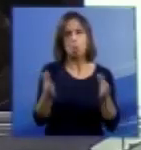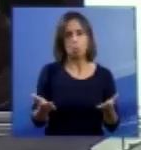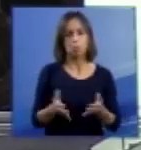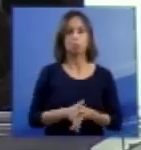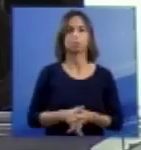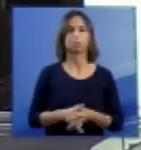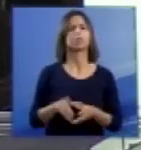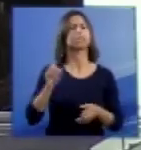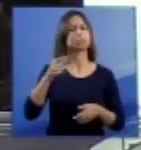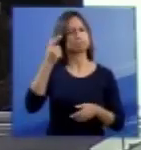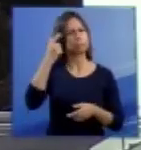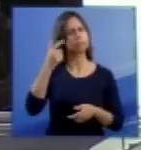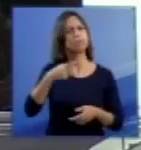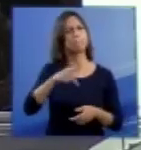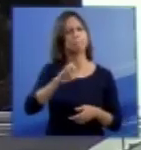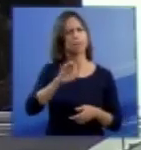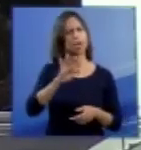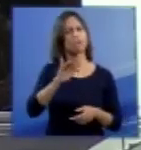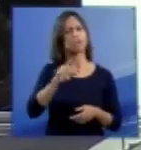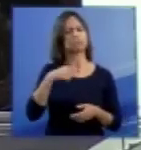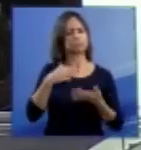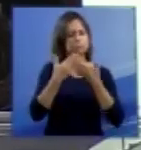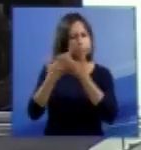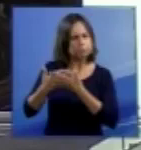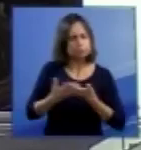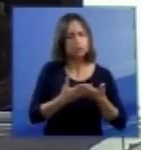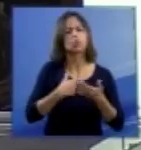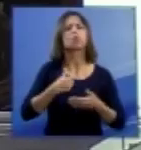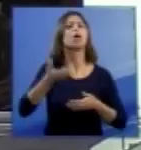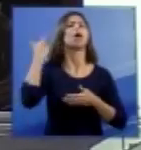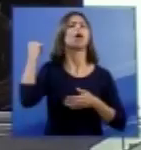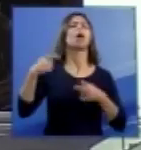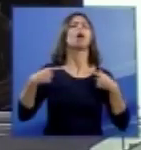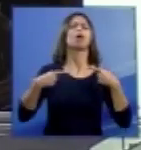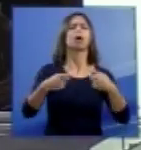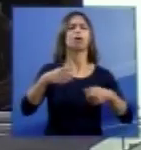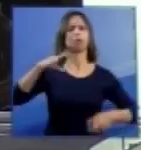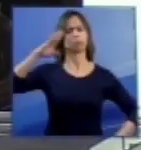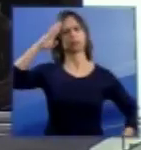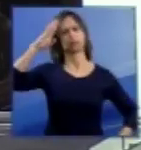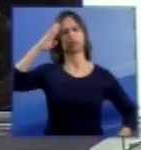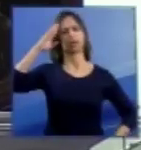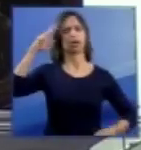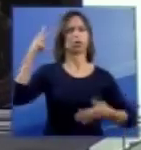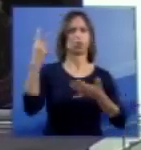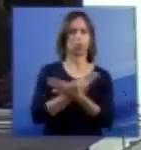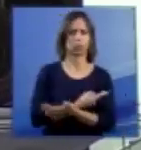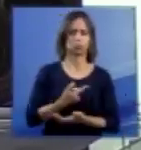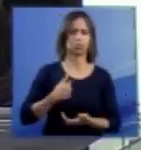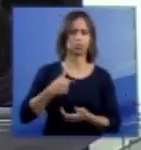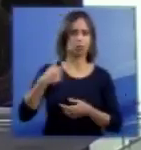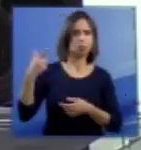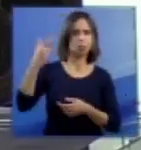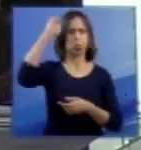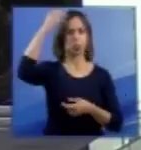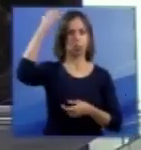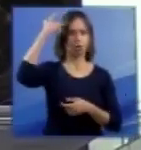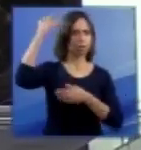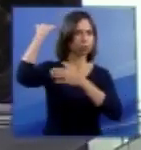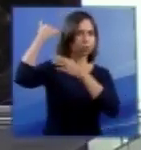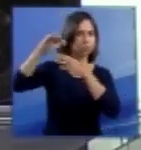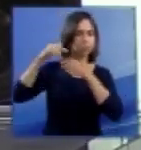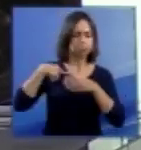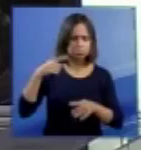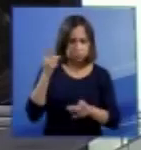estudou muito os soldados traumatizados de encéfalo no pós-guerra, ele acabou